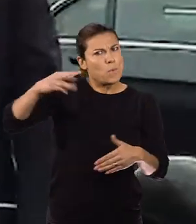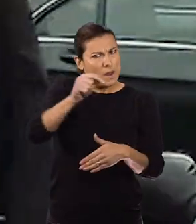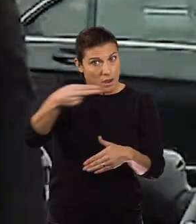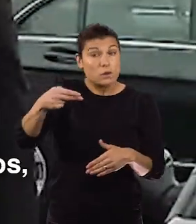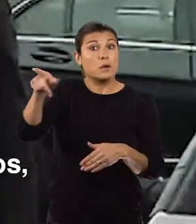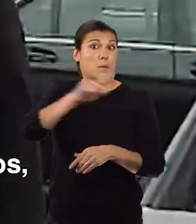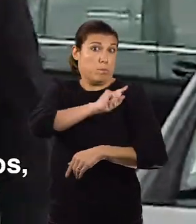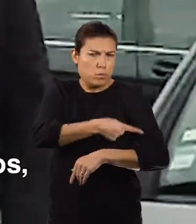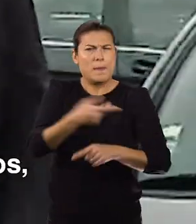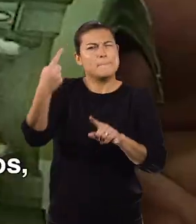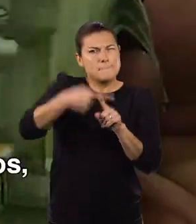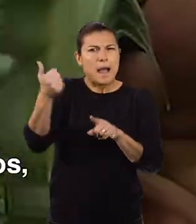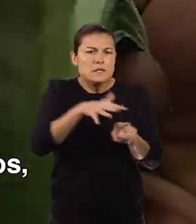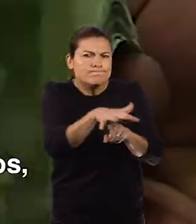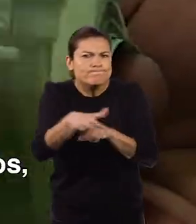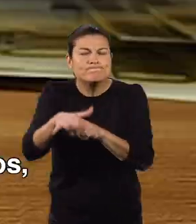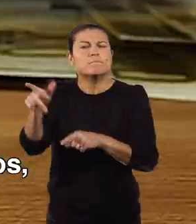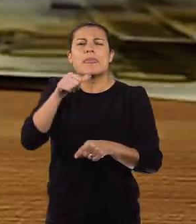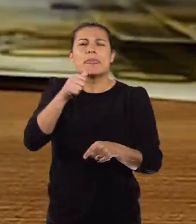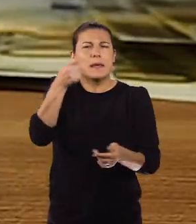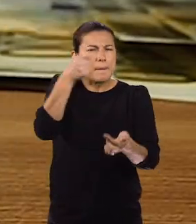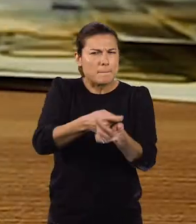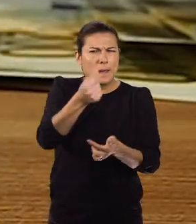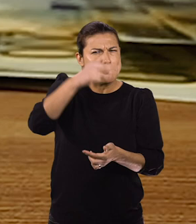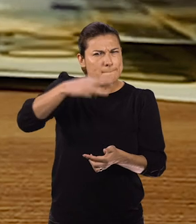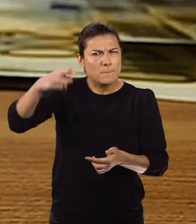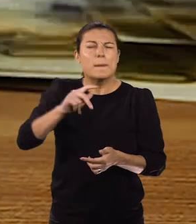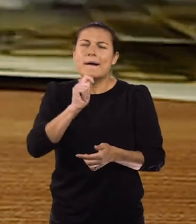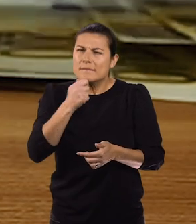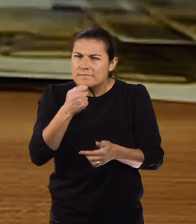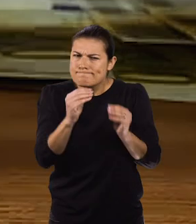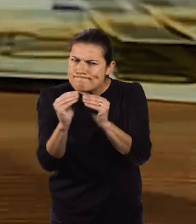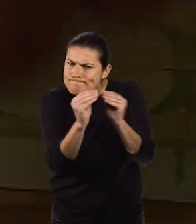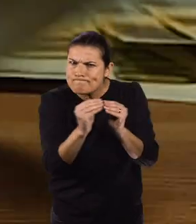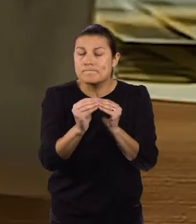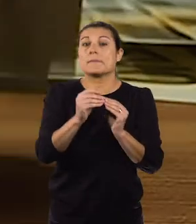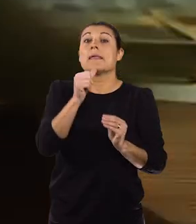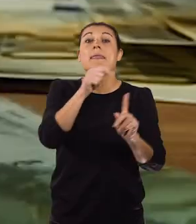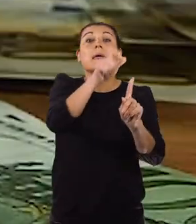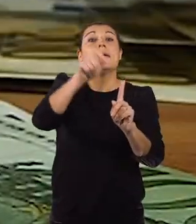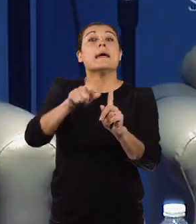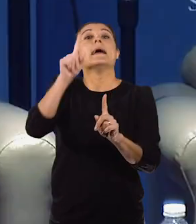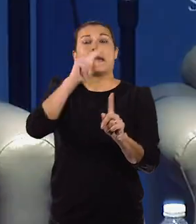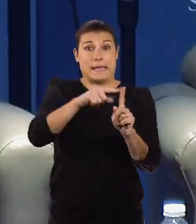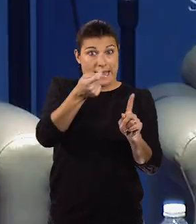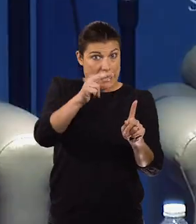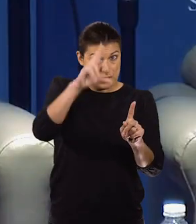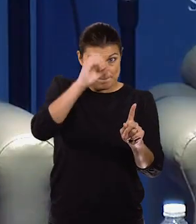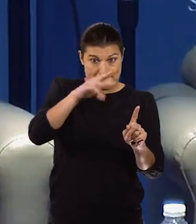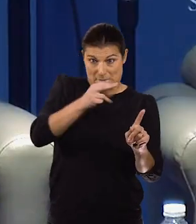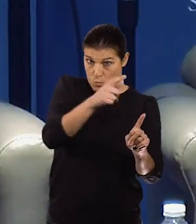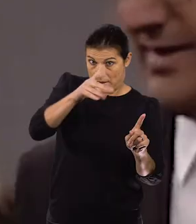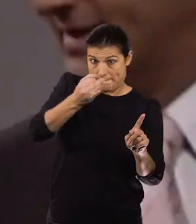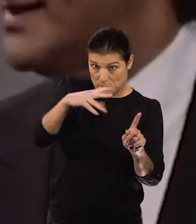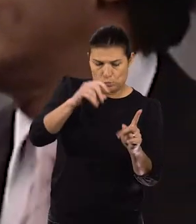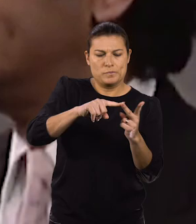influência assentava em pagamentos milionários feitos em segredo. Entre os beneficiários tiveram o ex-ministro Manoel Pinho,